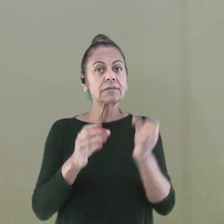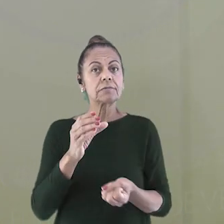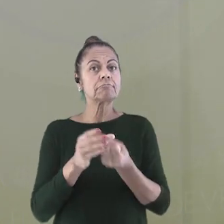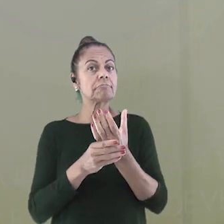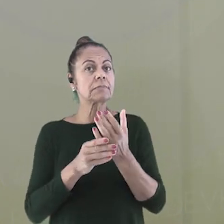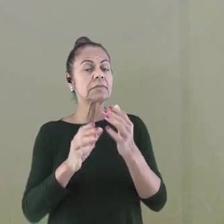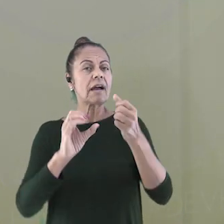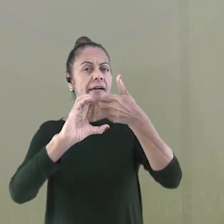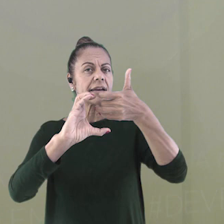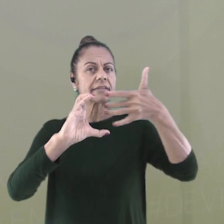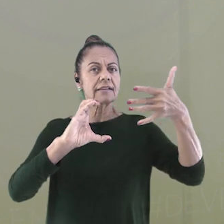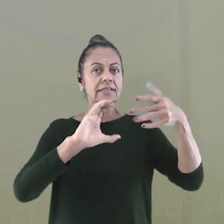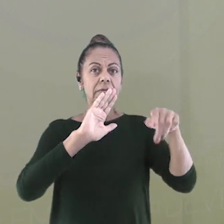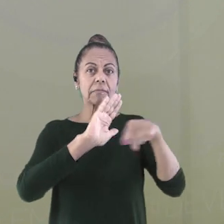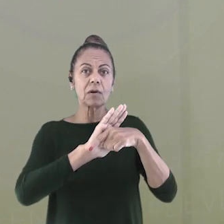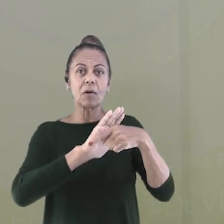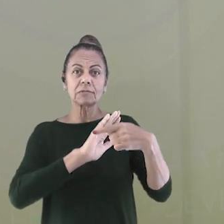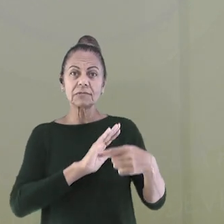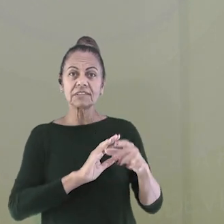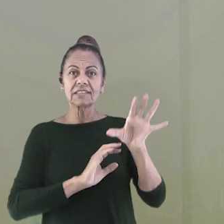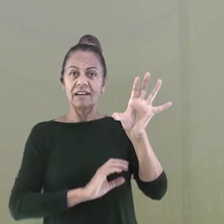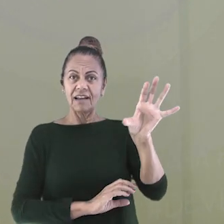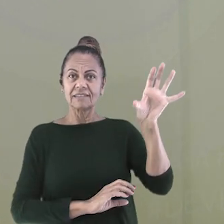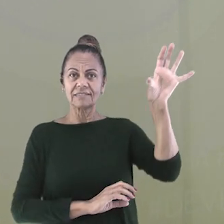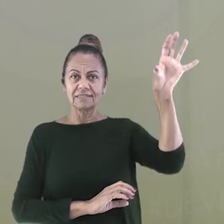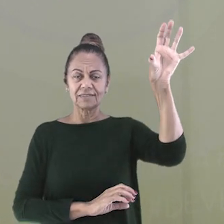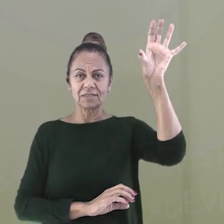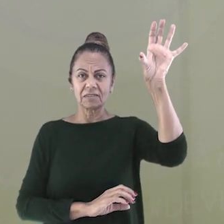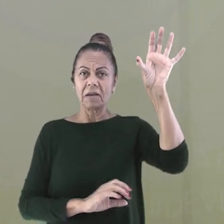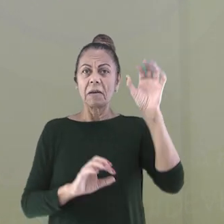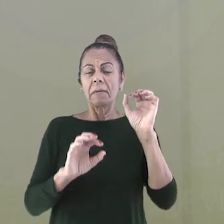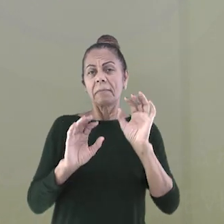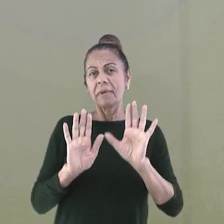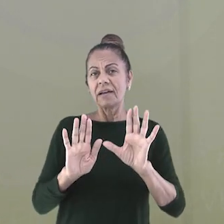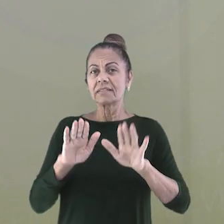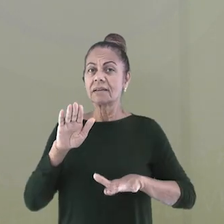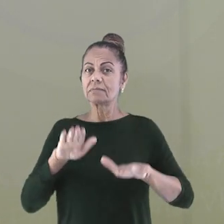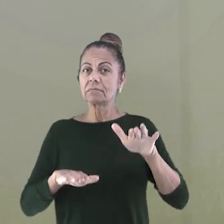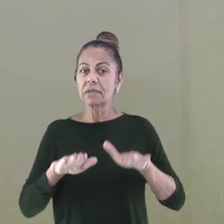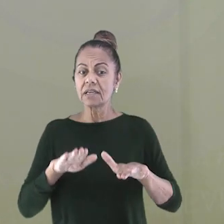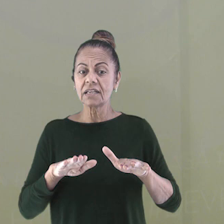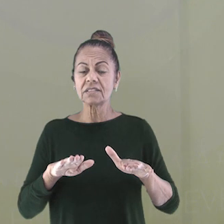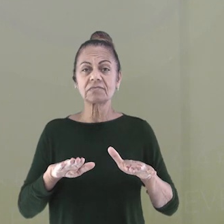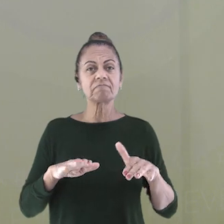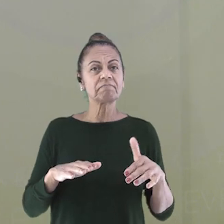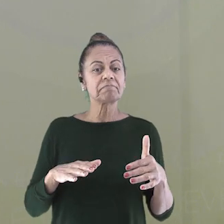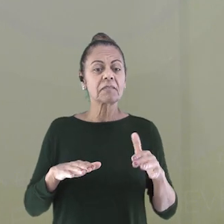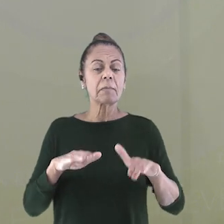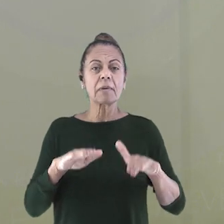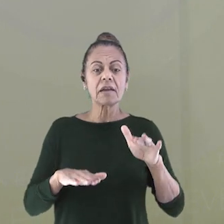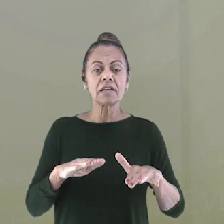físicas dos territórios. Mas, muitas vezes também, são resultado de uma dinâmica intensa